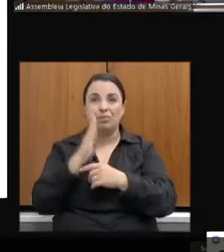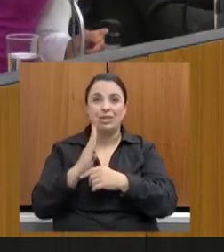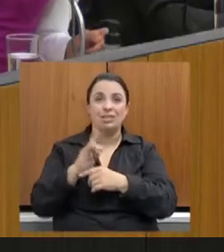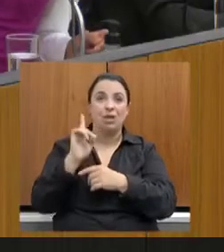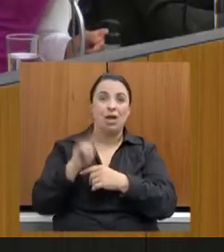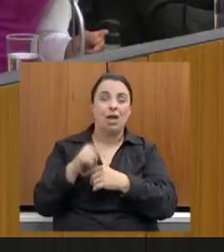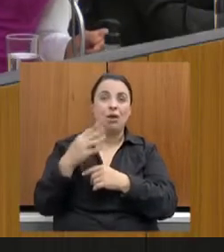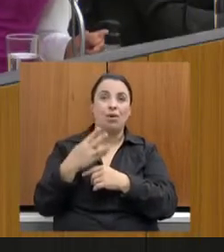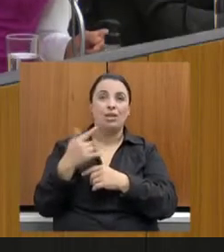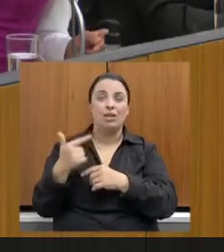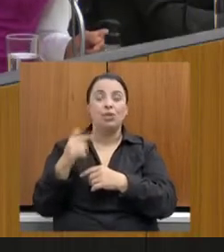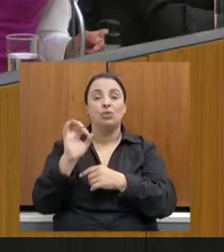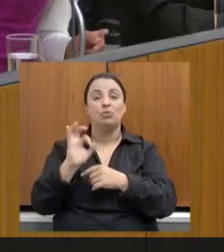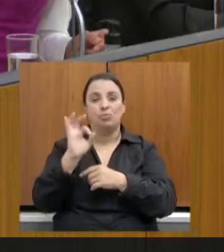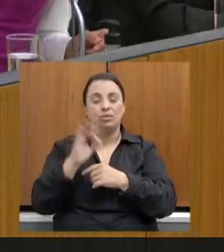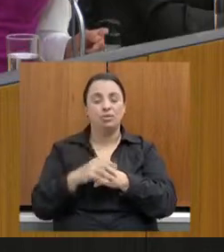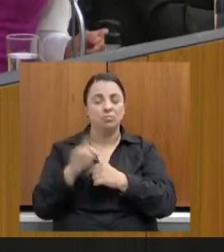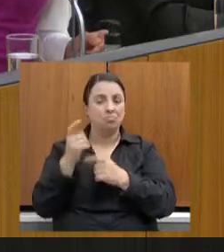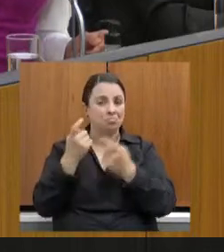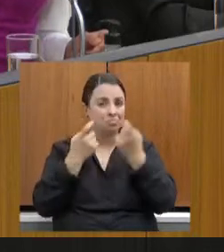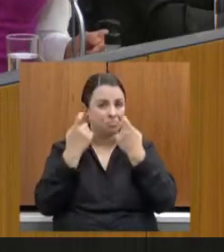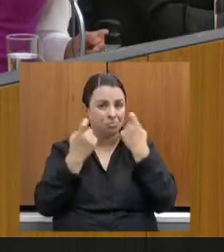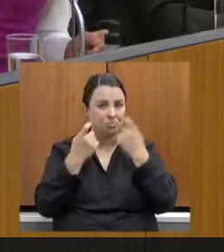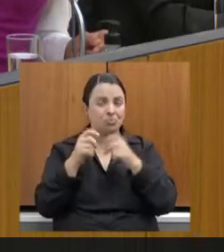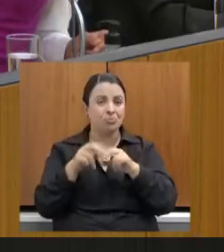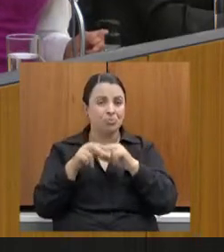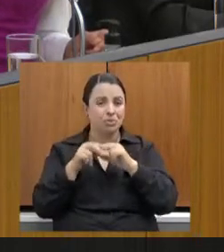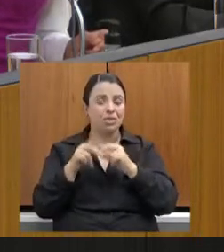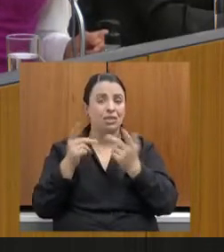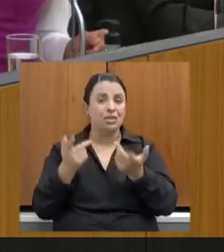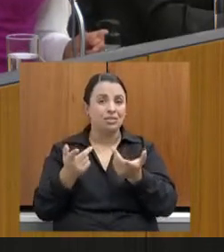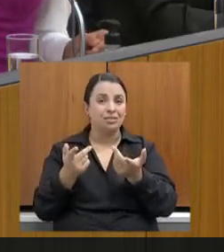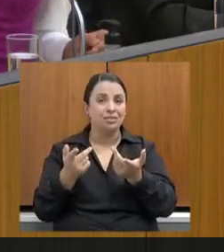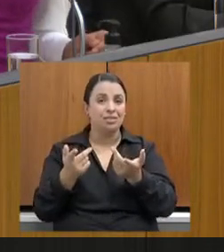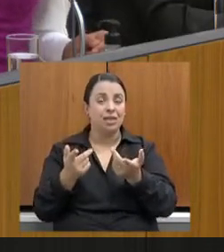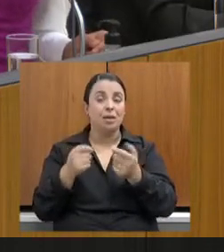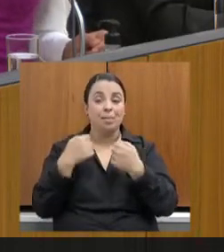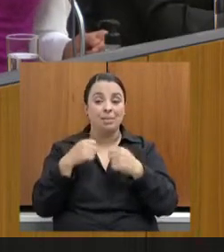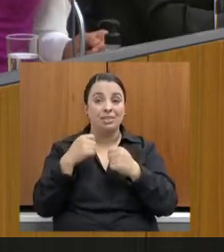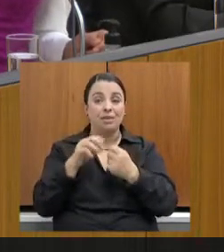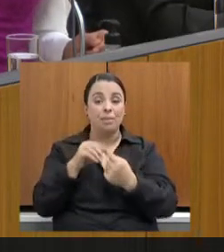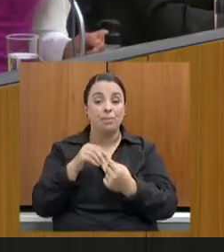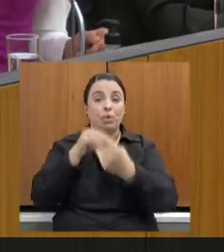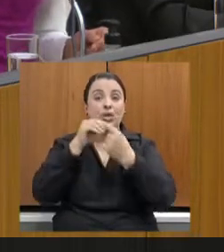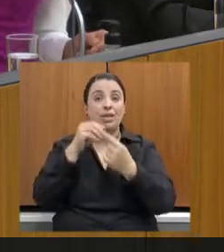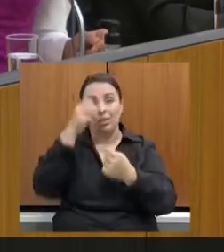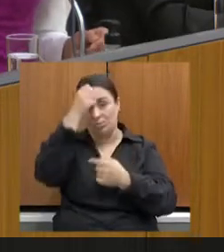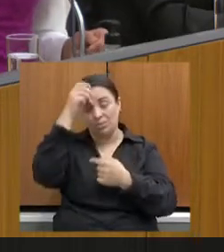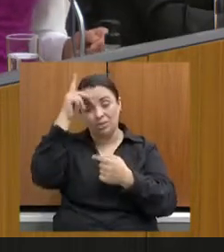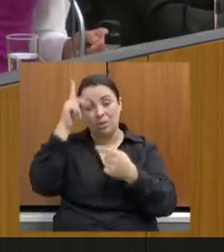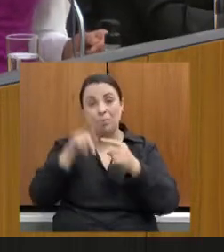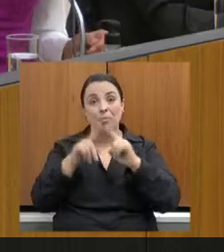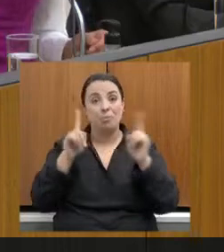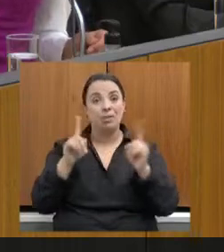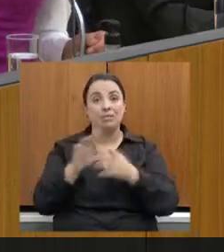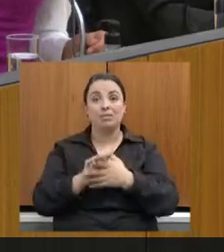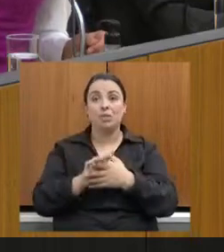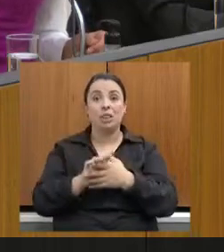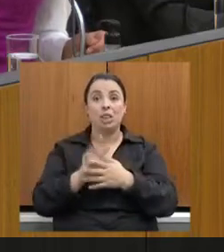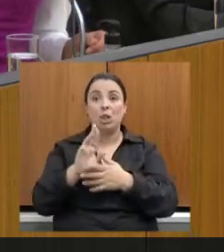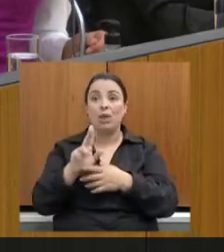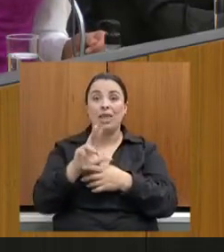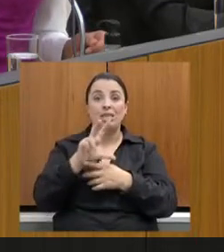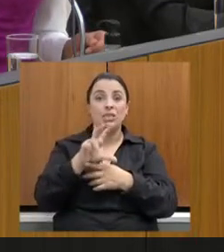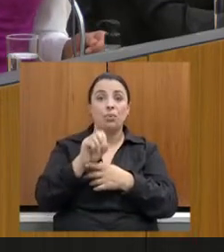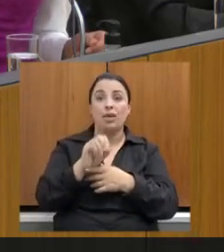porque algo que deveria ser prioridade dos municípios, nós não tivemos nem metade dos municípios mineiros e brasileiros investindo